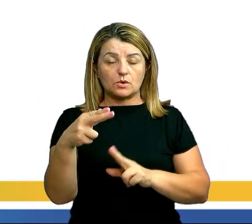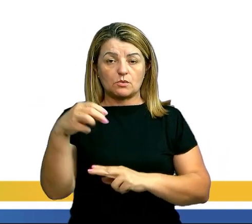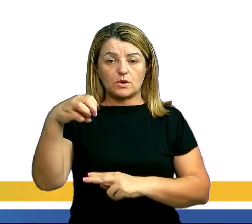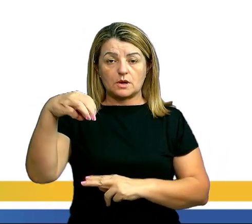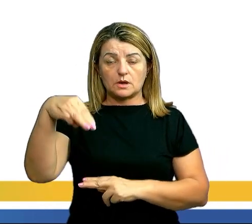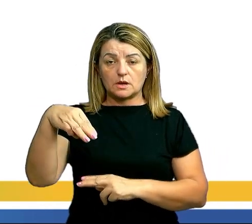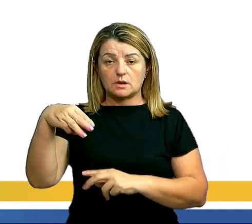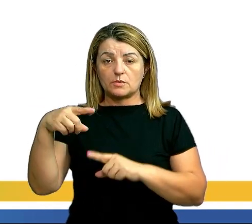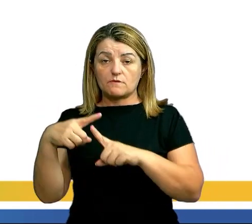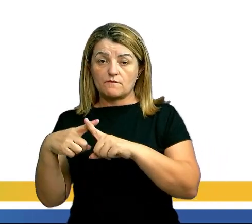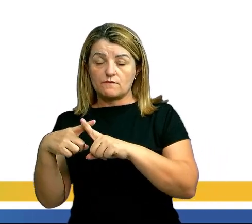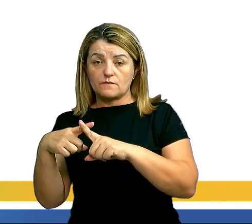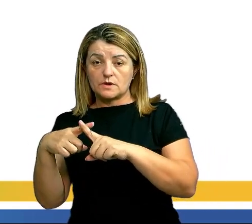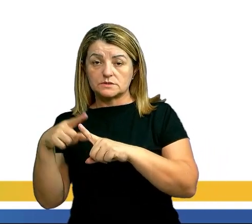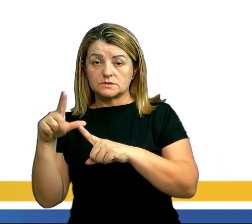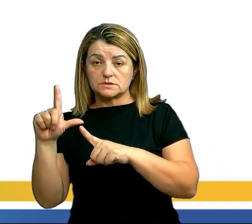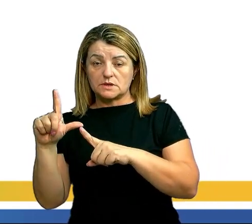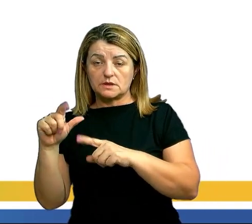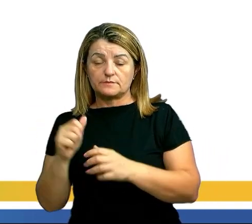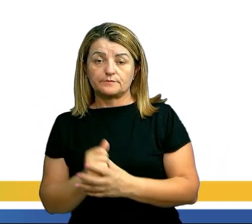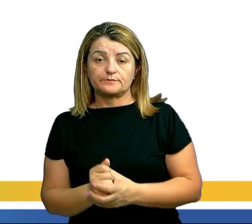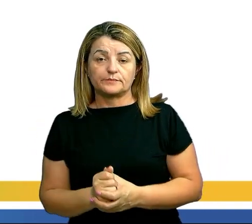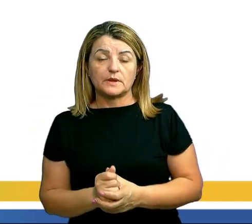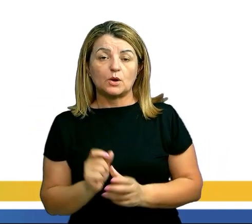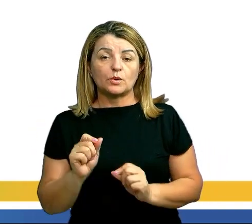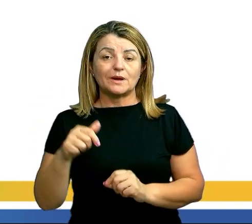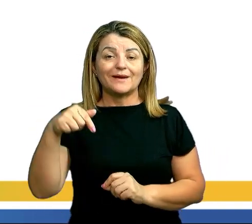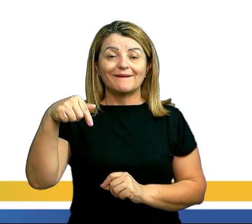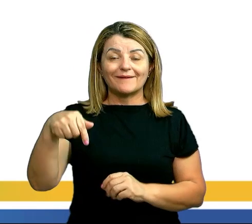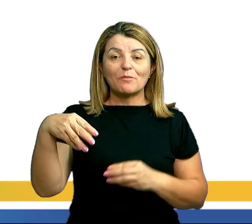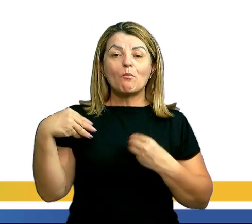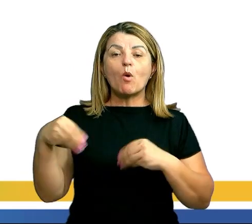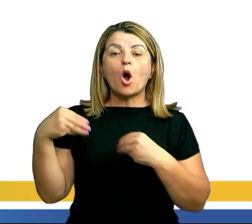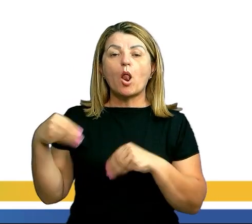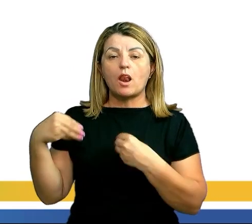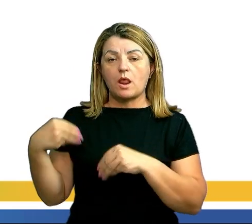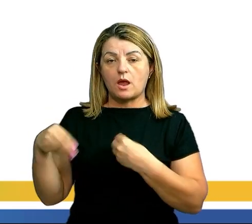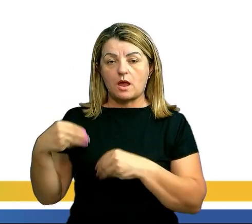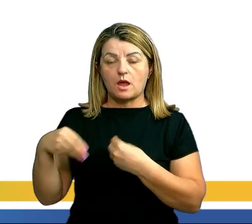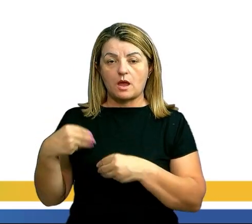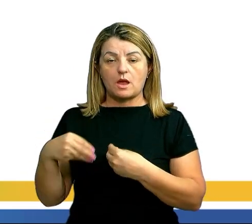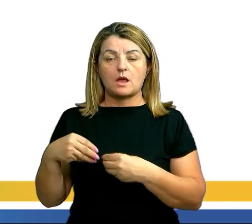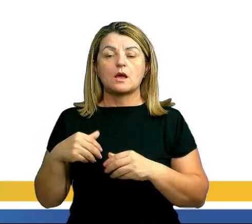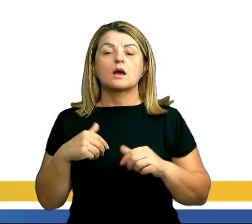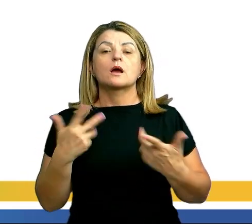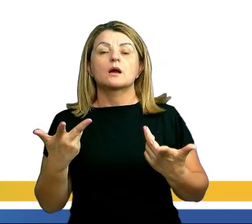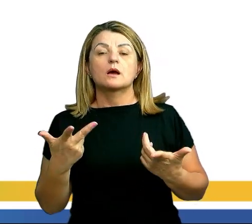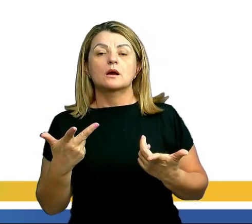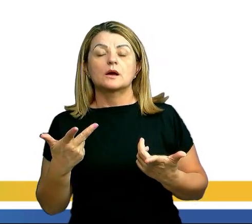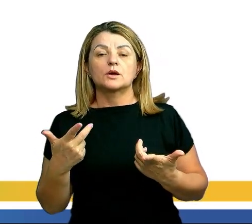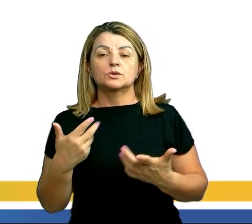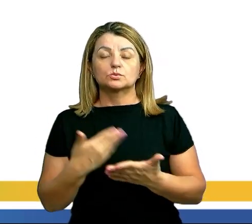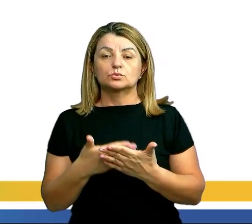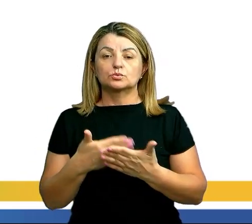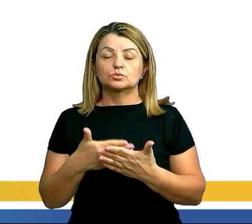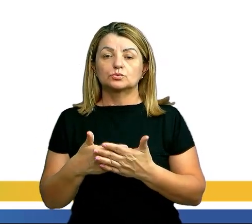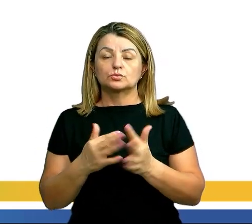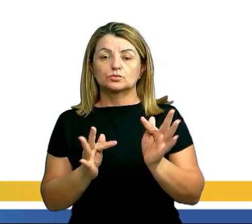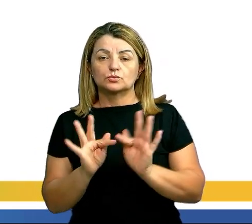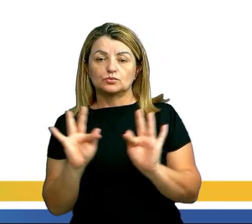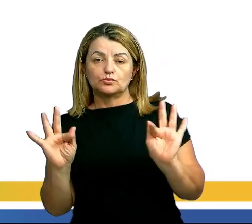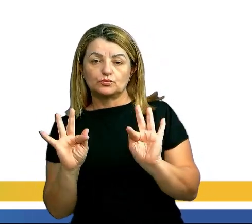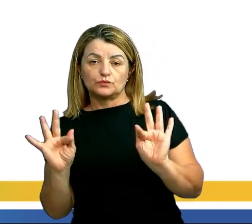pode carinhosamente chamar isso de quimole. Então, quimole, trabalhar com física. Quimole, resolver